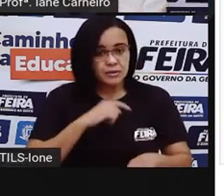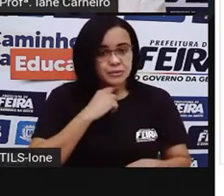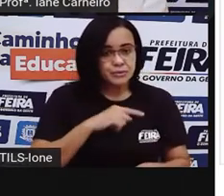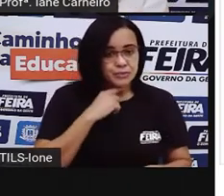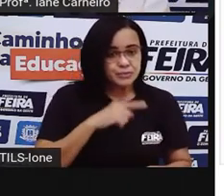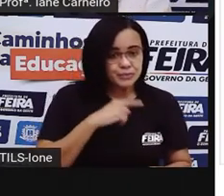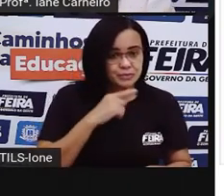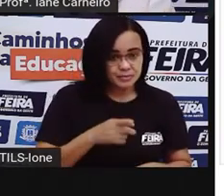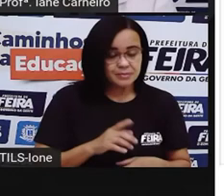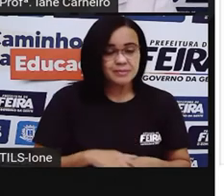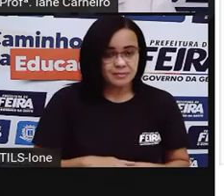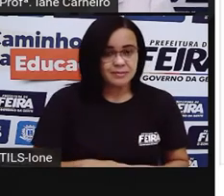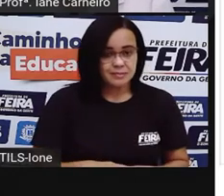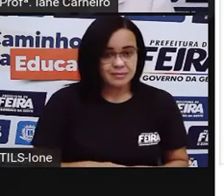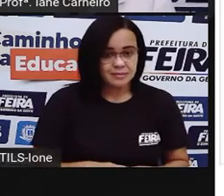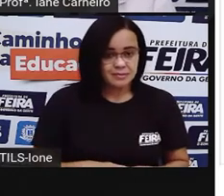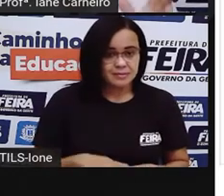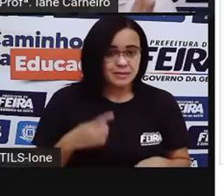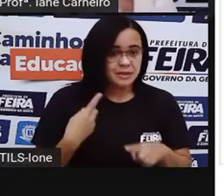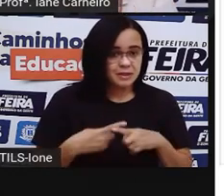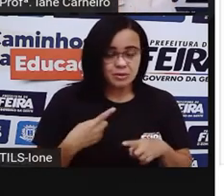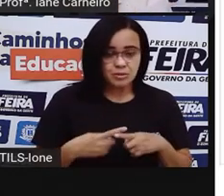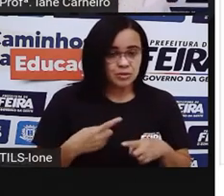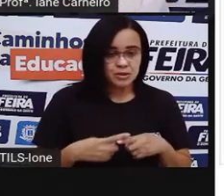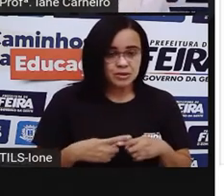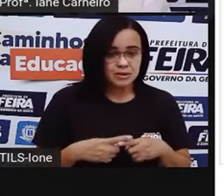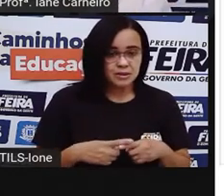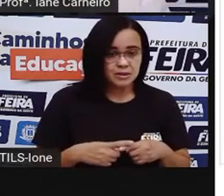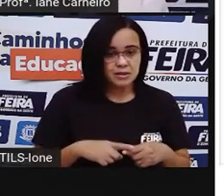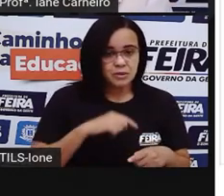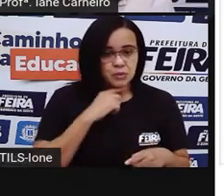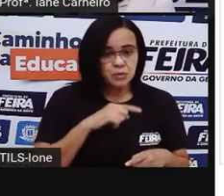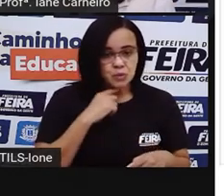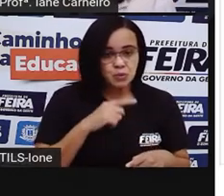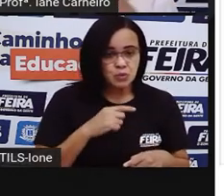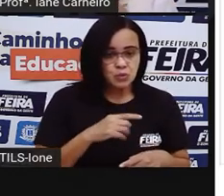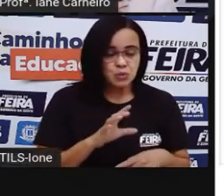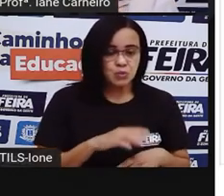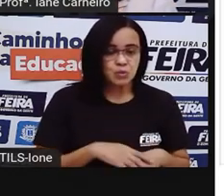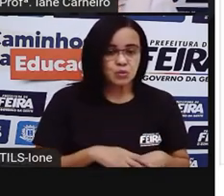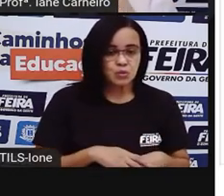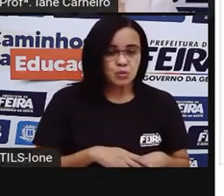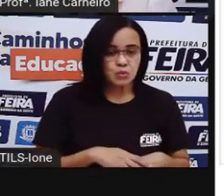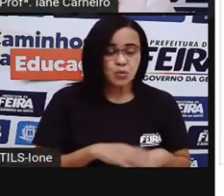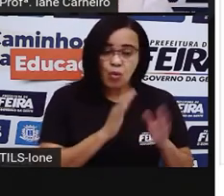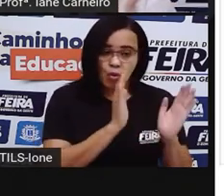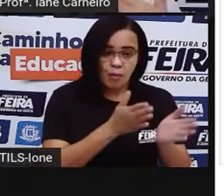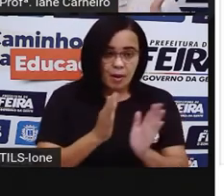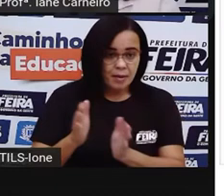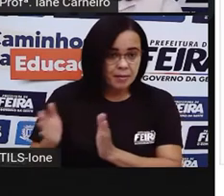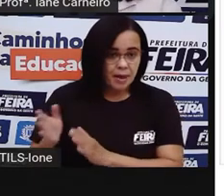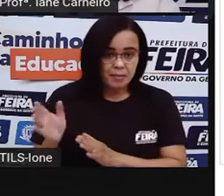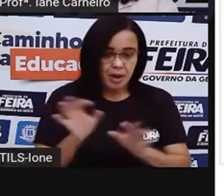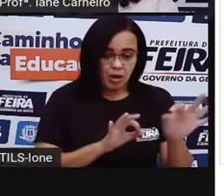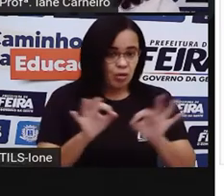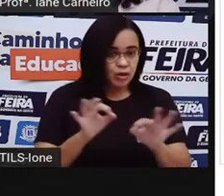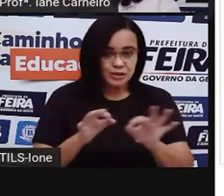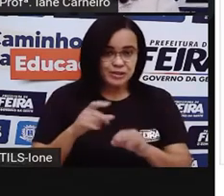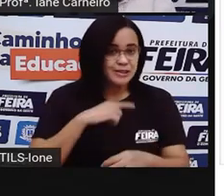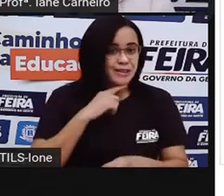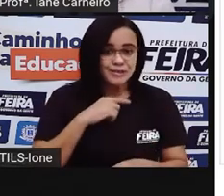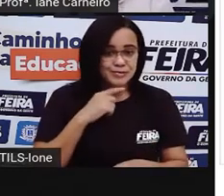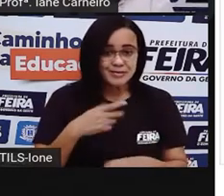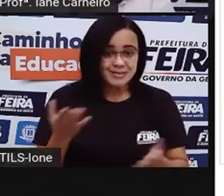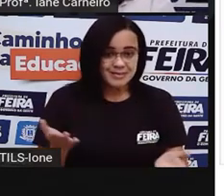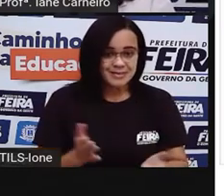de um em um, porque aqui não dá para a gente fazer, né? Ter uma organização em filas para a gente fazer essa contagem,